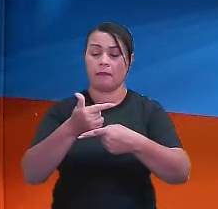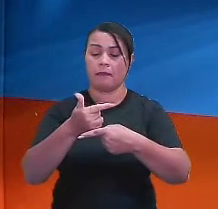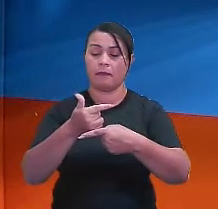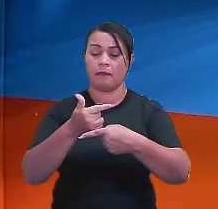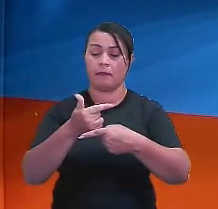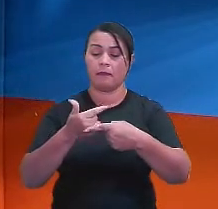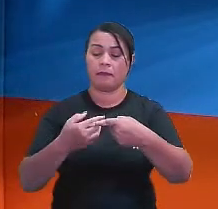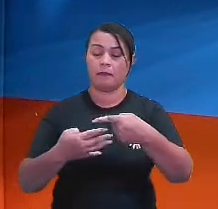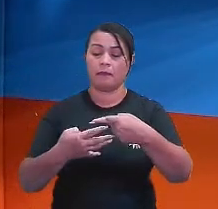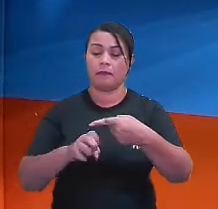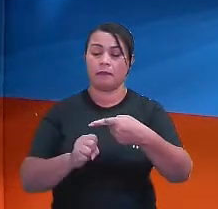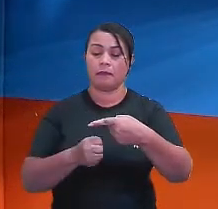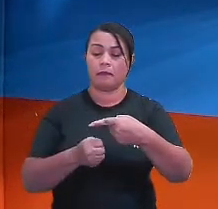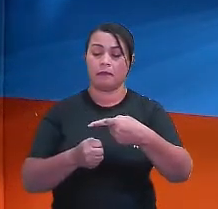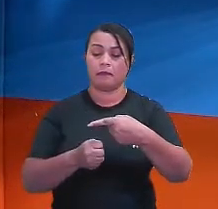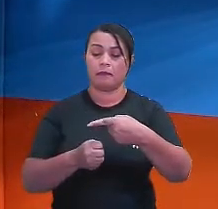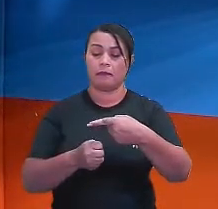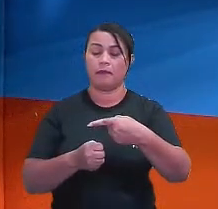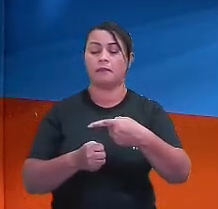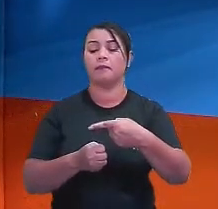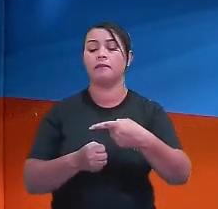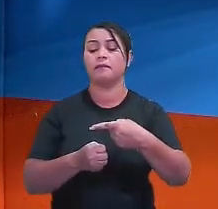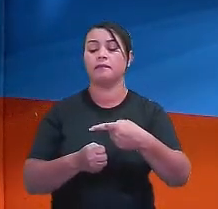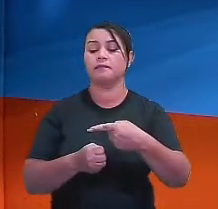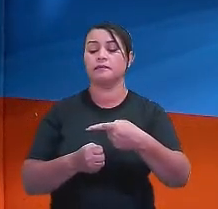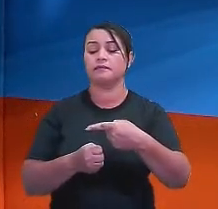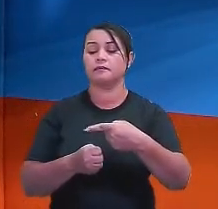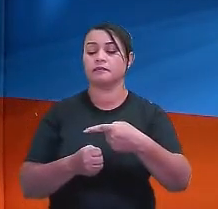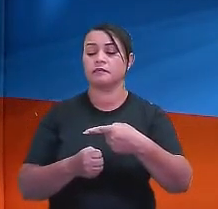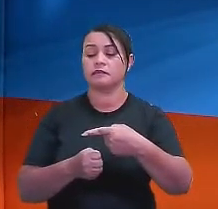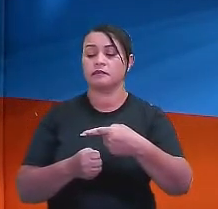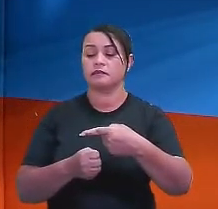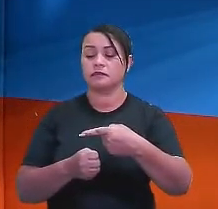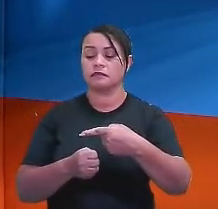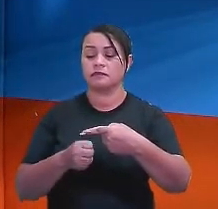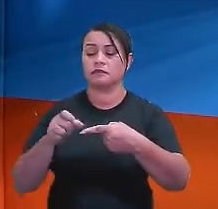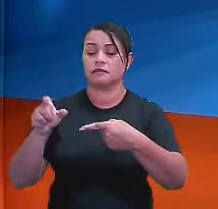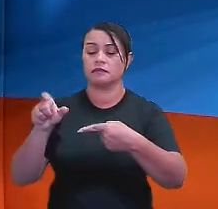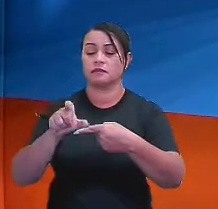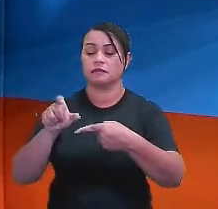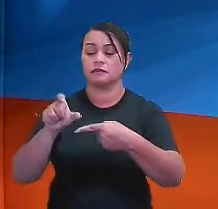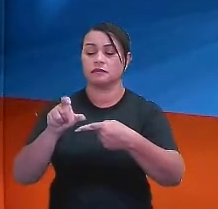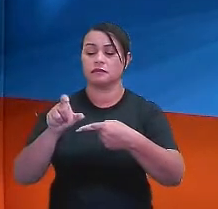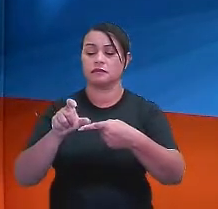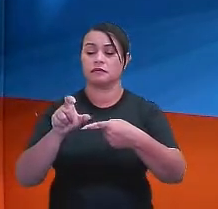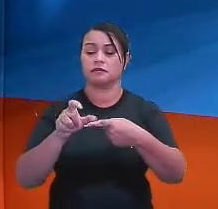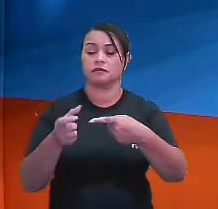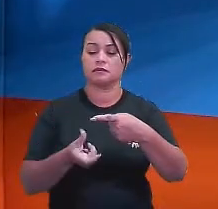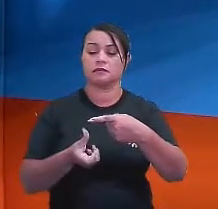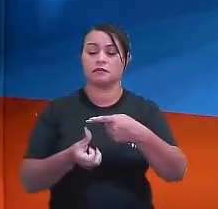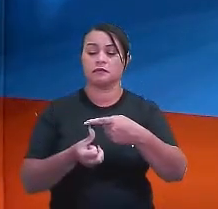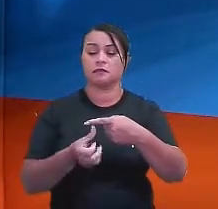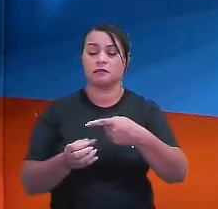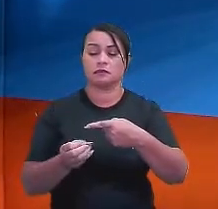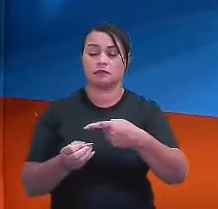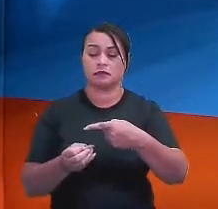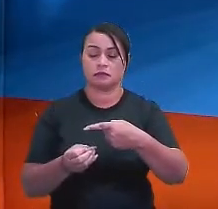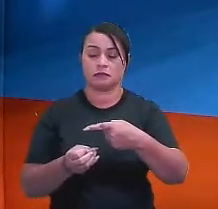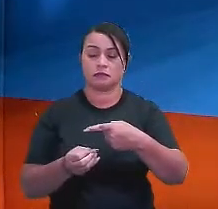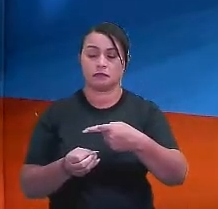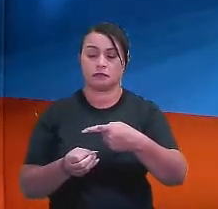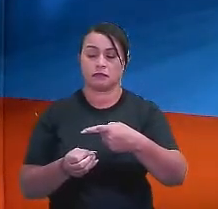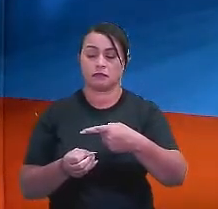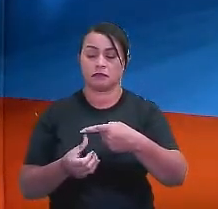Quem é AB? 48. 12 está para 48. Quem é AE? X. E quem é AC? 60.